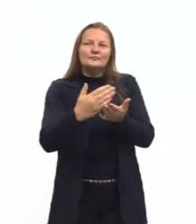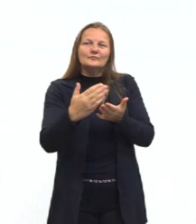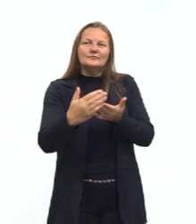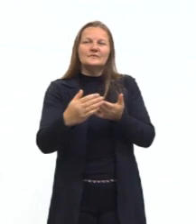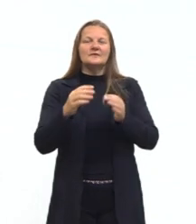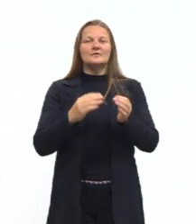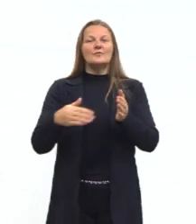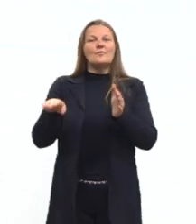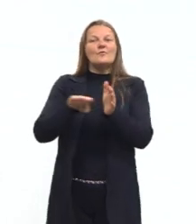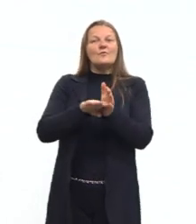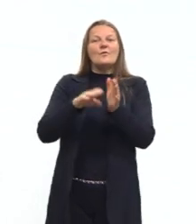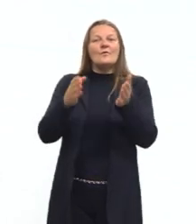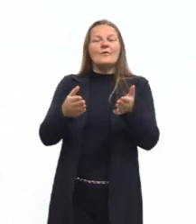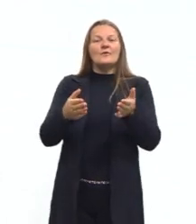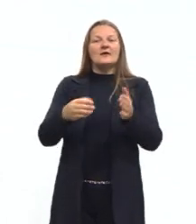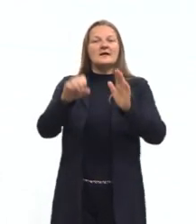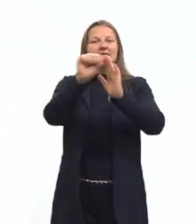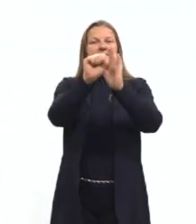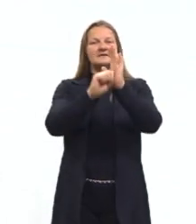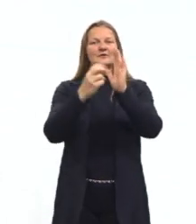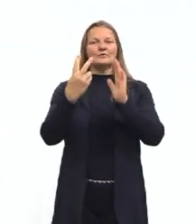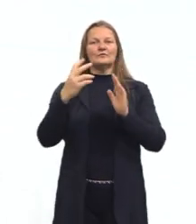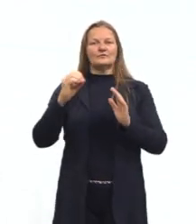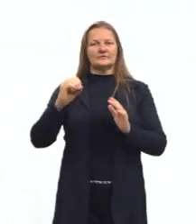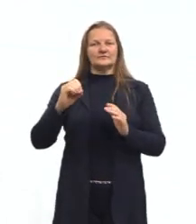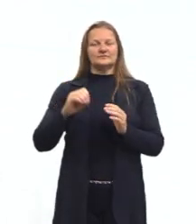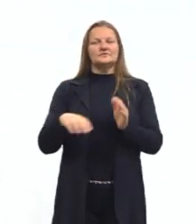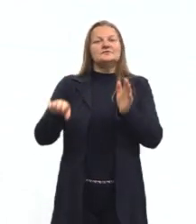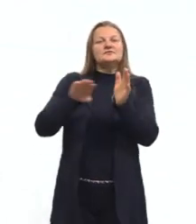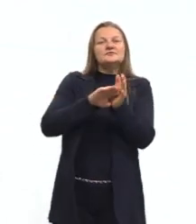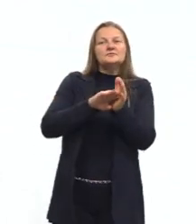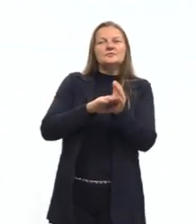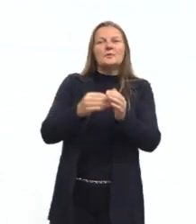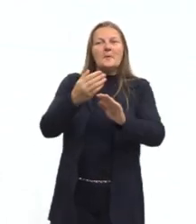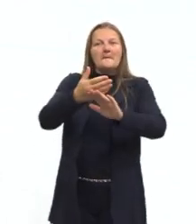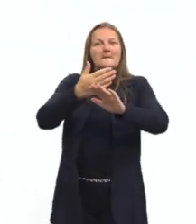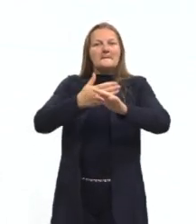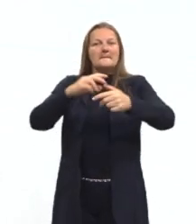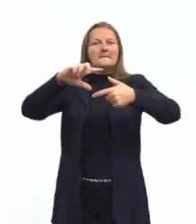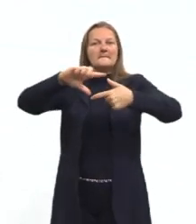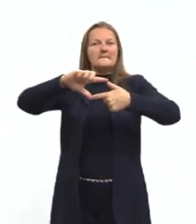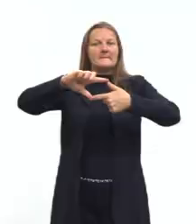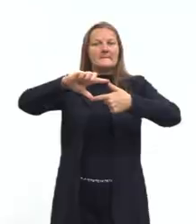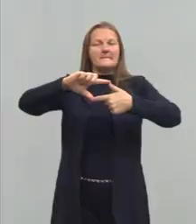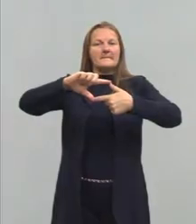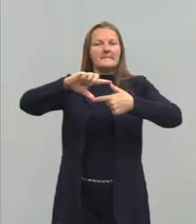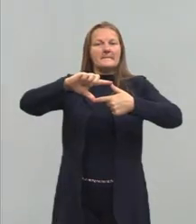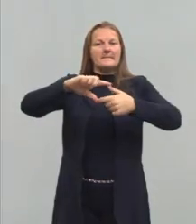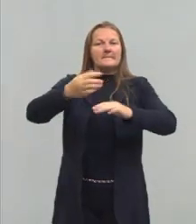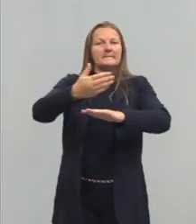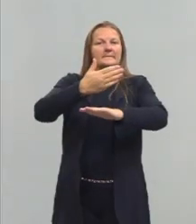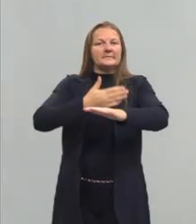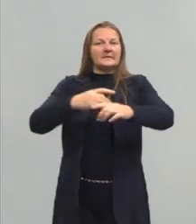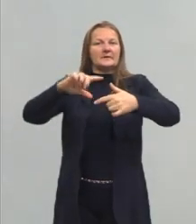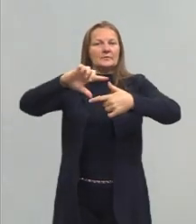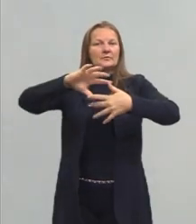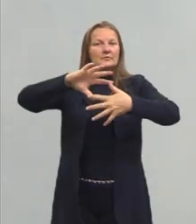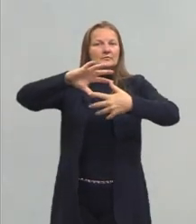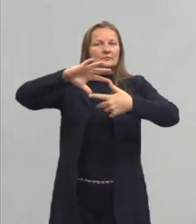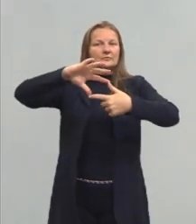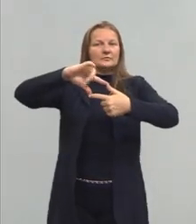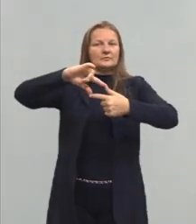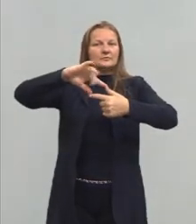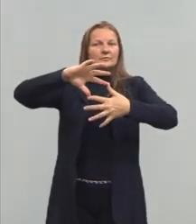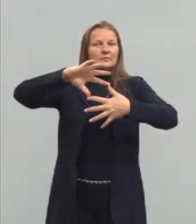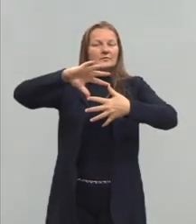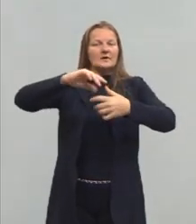chegamos ao século XX, chegamos ao pré-modernismo. Como diz o nome, pré-modernismo é aquilo que